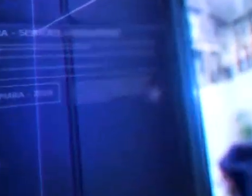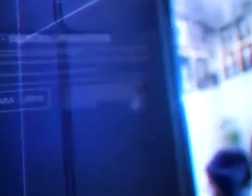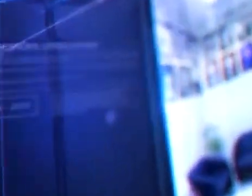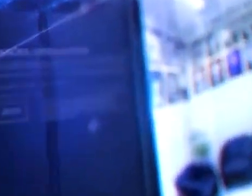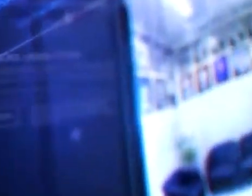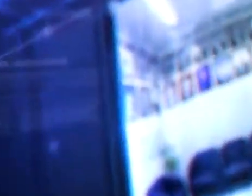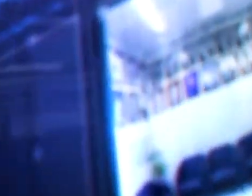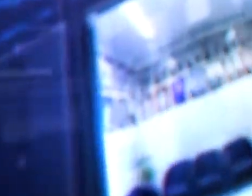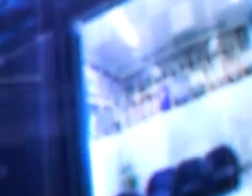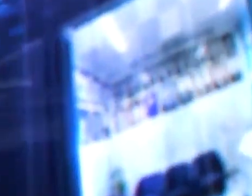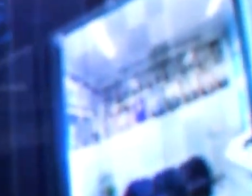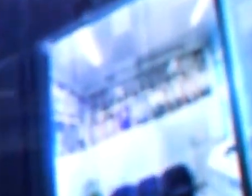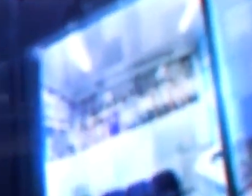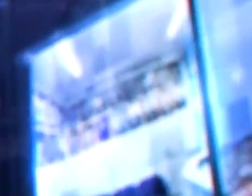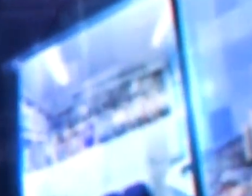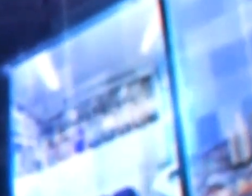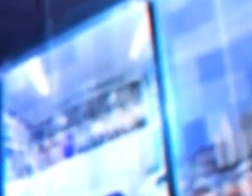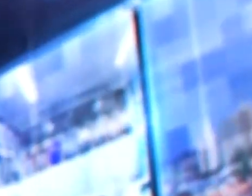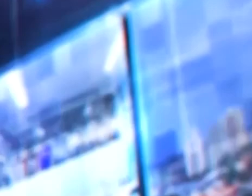We'll be right back.